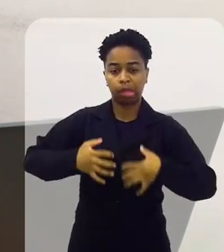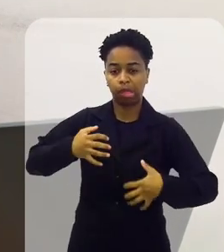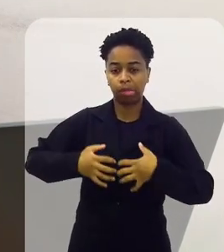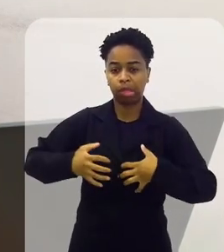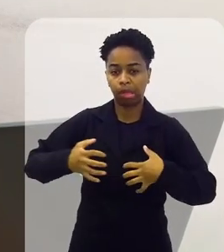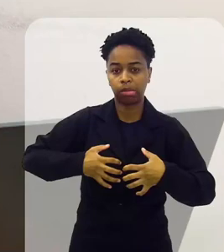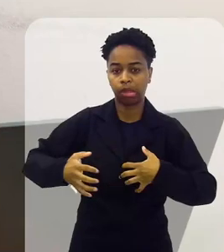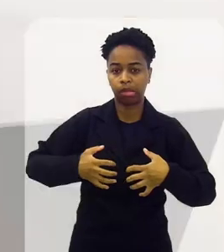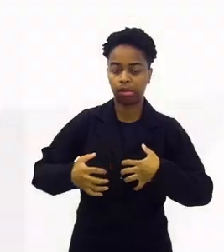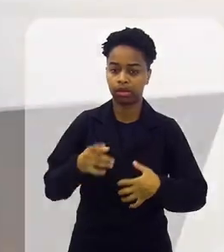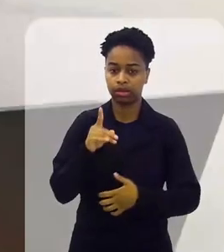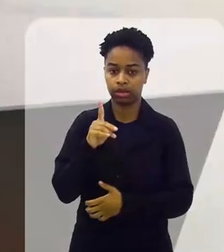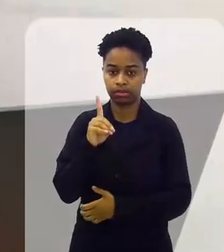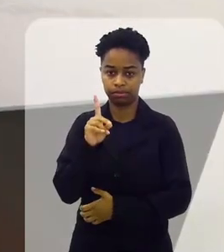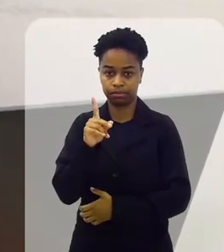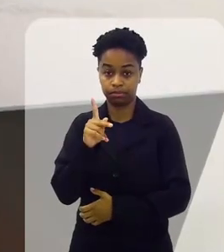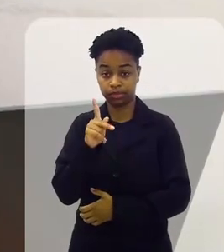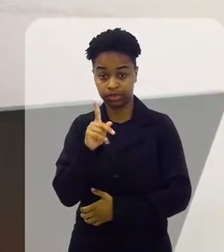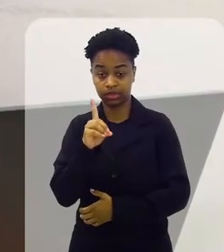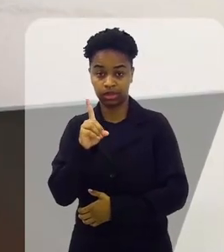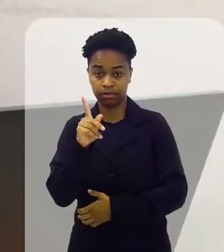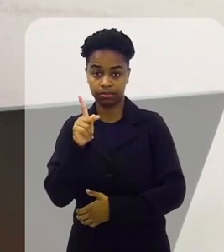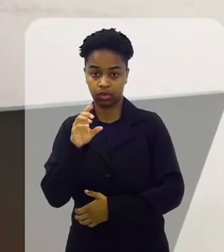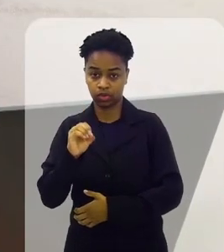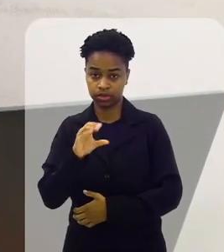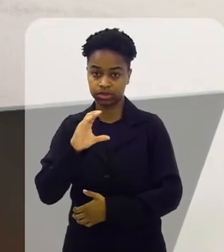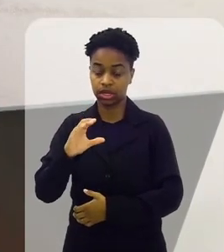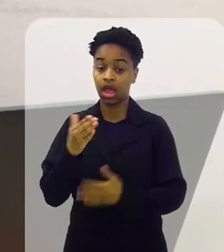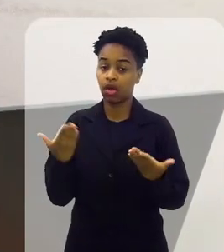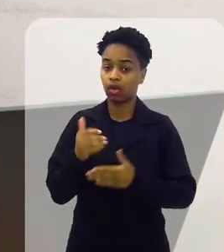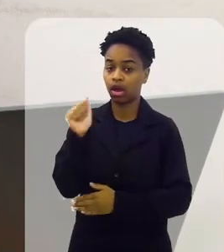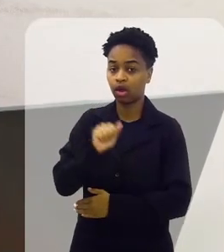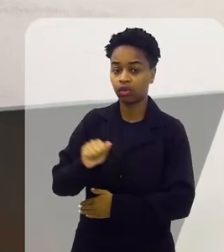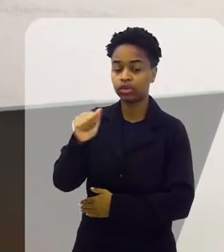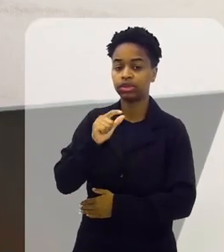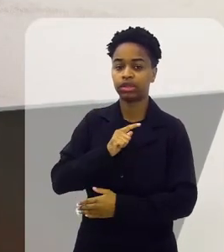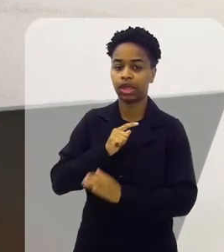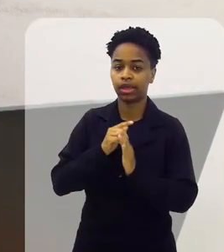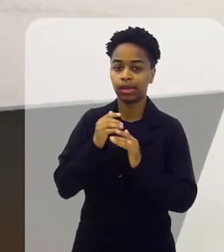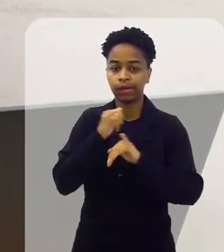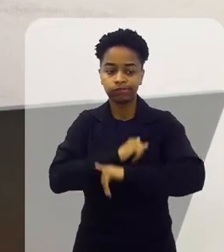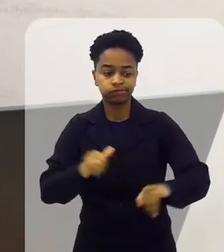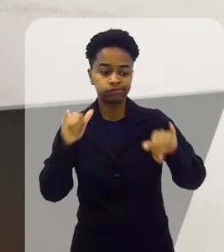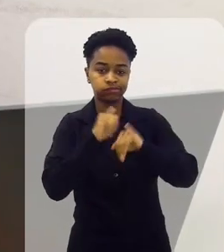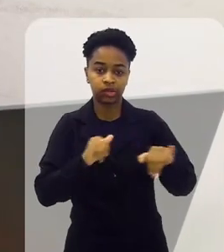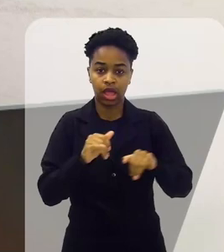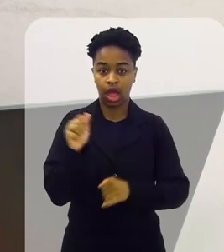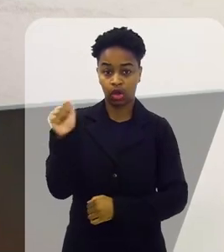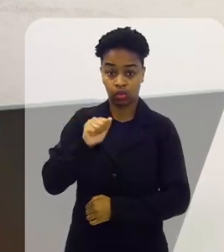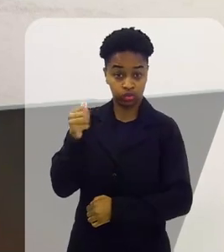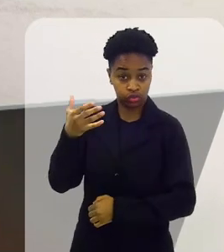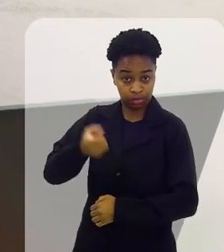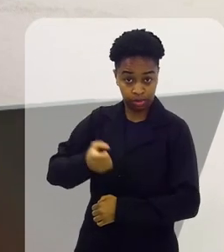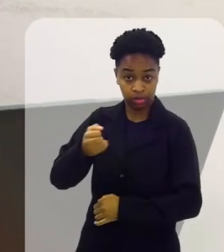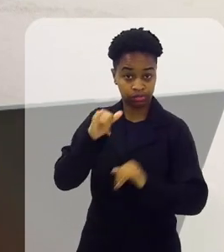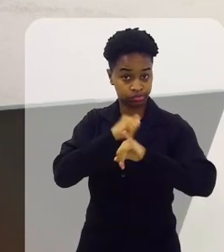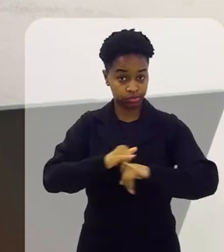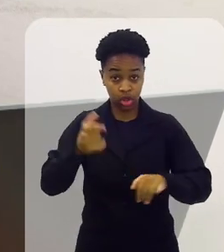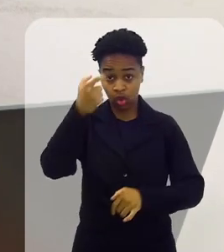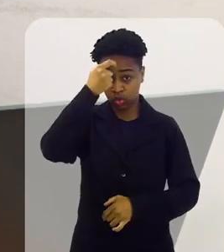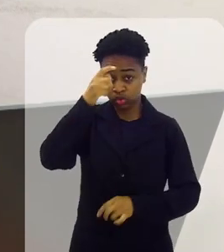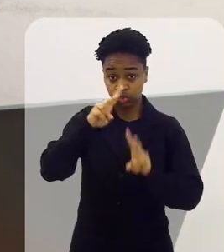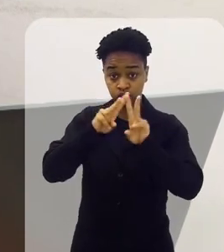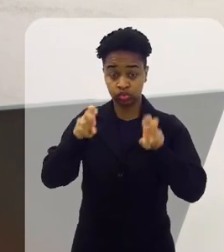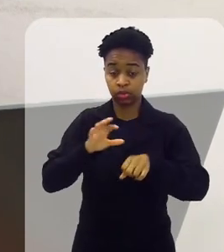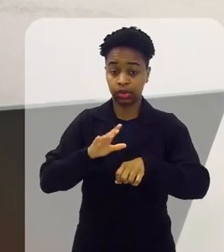DPOC, só do enfisema pulmonar. Agora, em agosto, tem uma campanha, a chama de Agosto Branco, que é para a conscientização do câncer de pulmão.